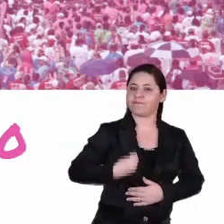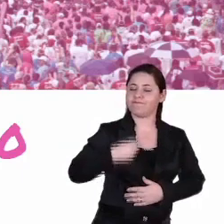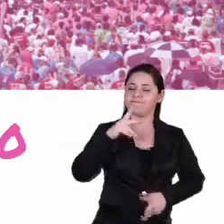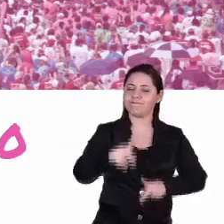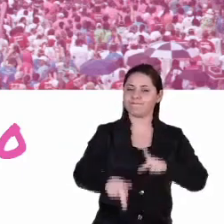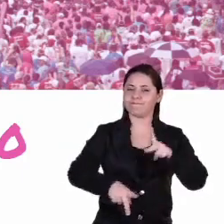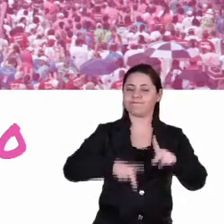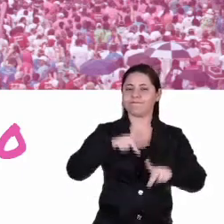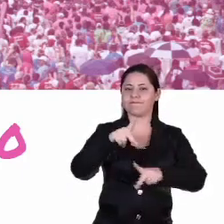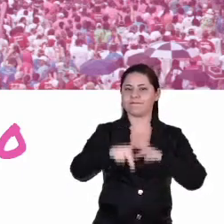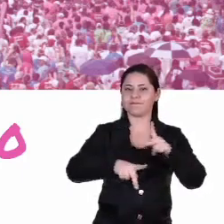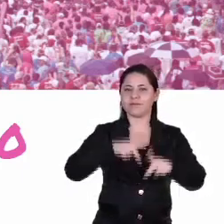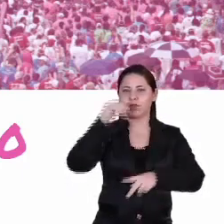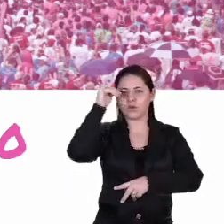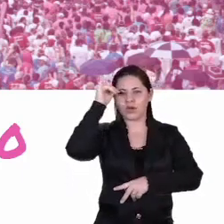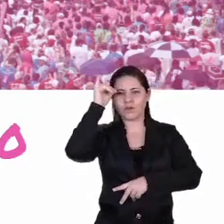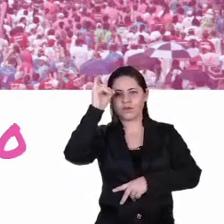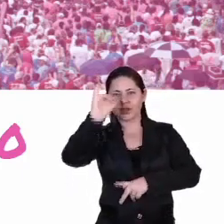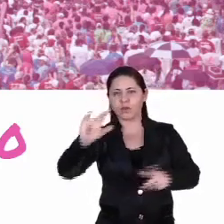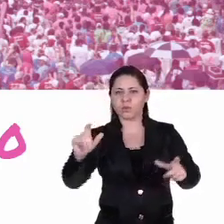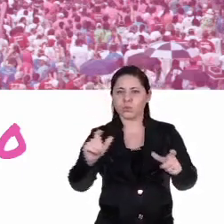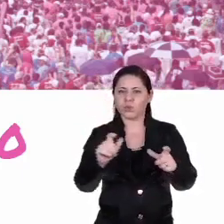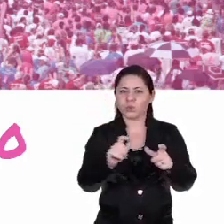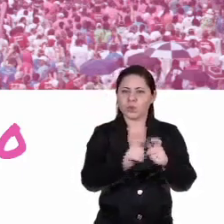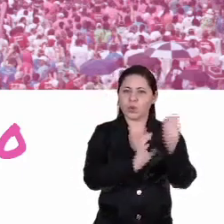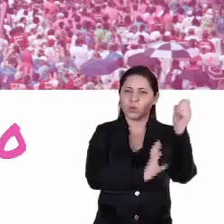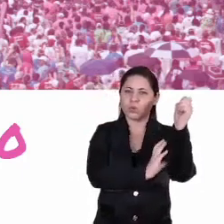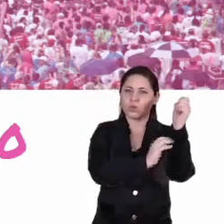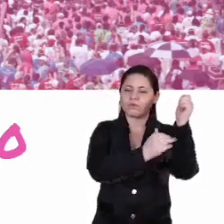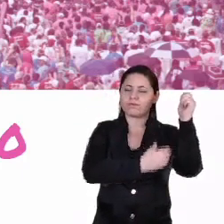participação da população no controle ao câncer de mama e o laço